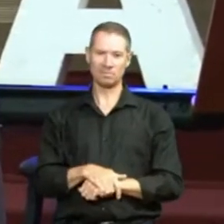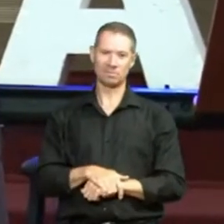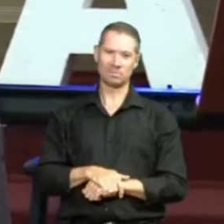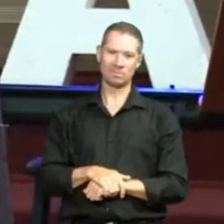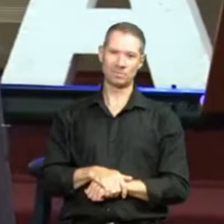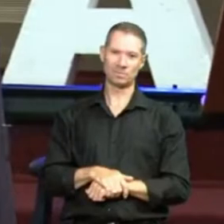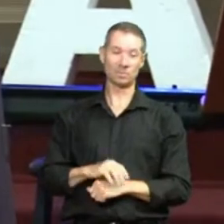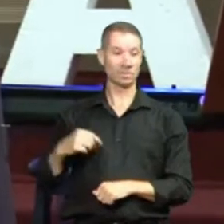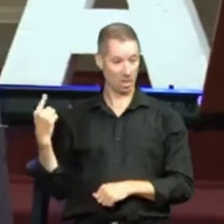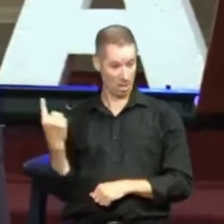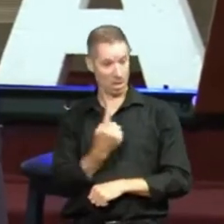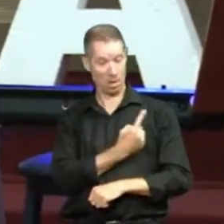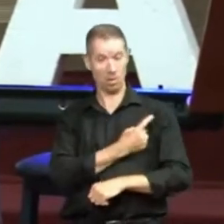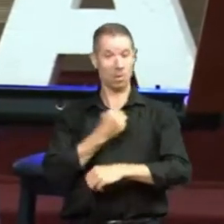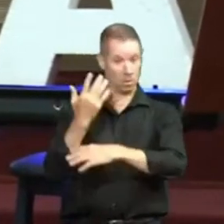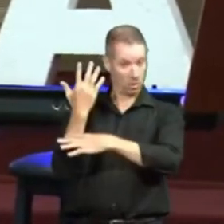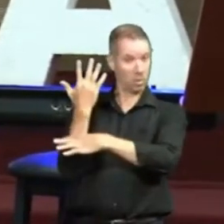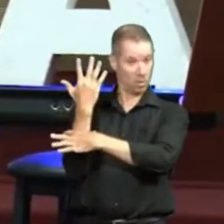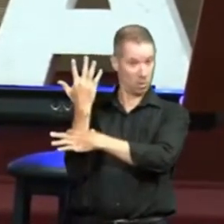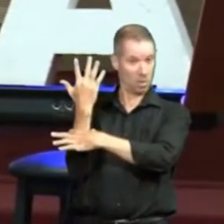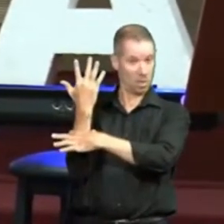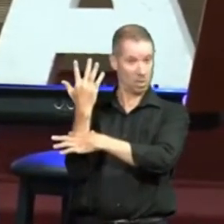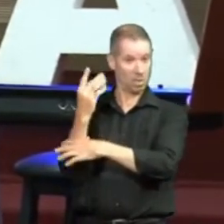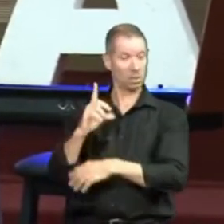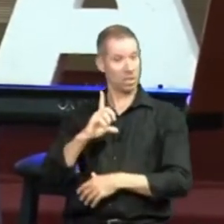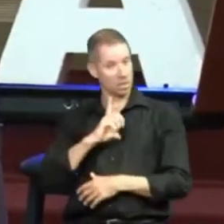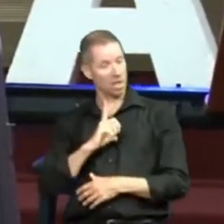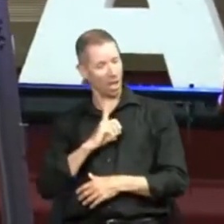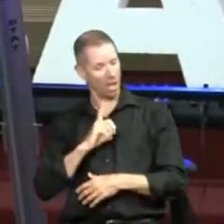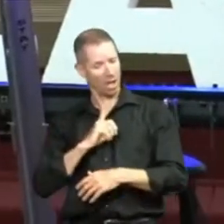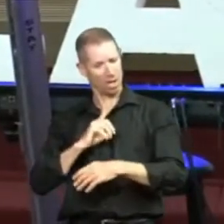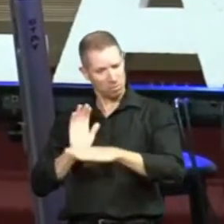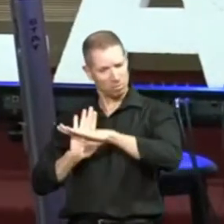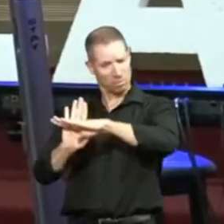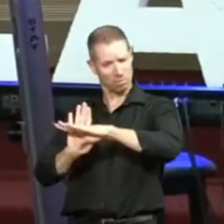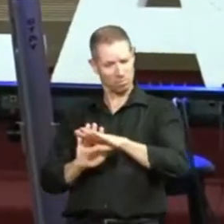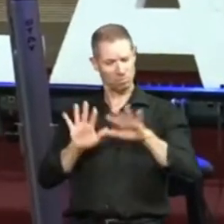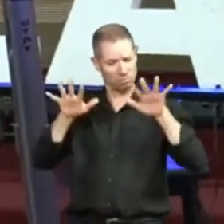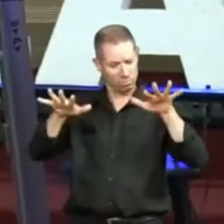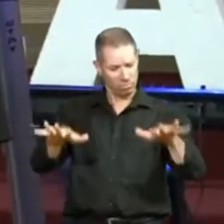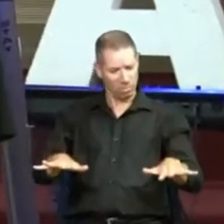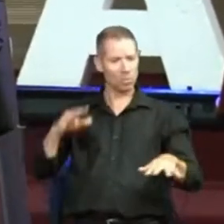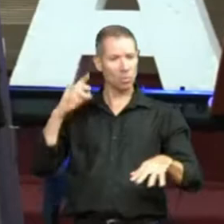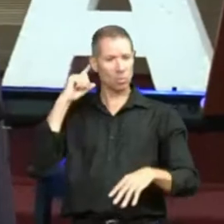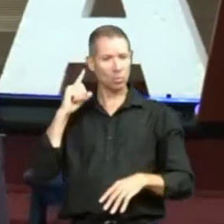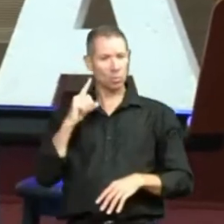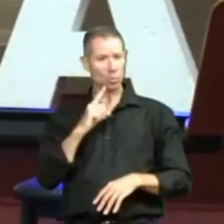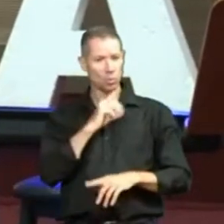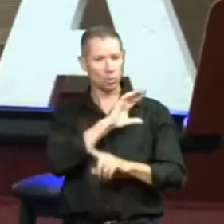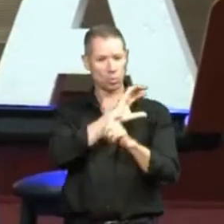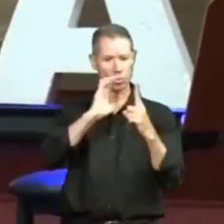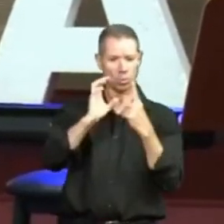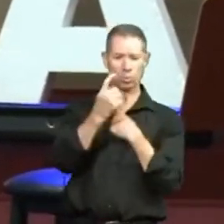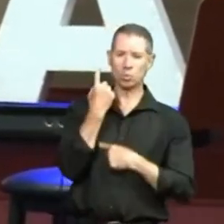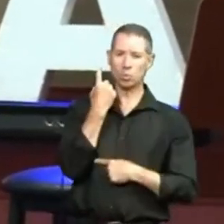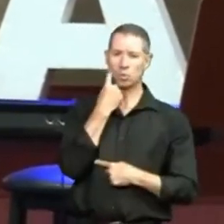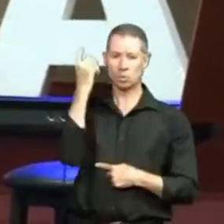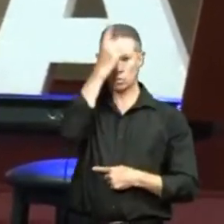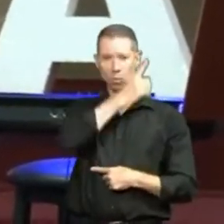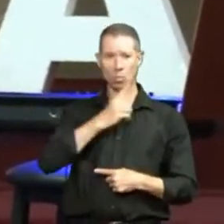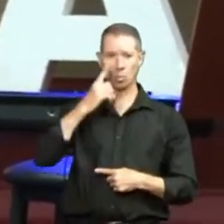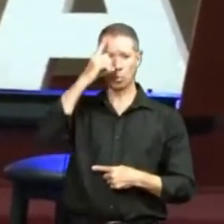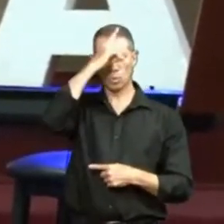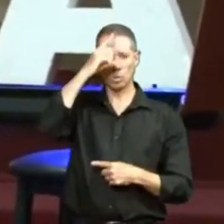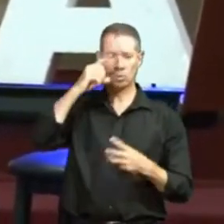A nossa igreja, a Batista Alameda, ela tem proporcionado acessibilidade aos surdos nos cultos de sextas, de domingo, nos cultos de